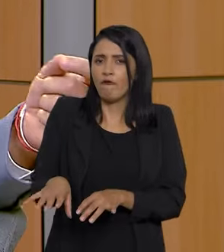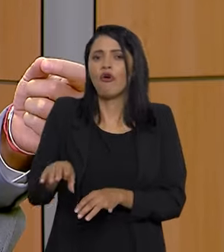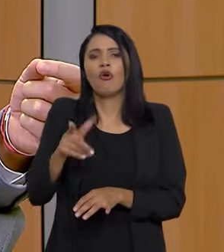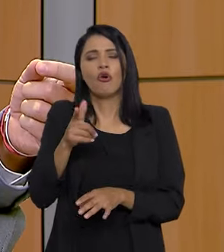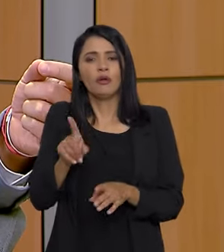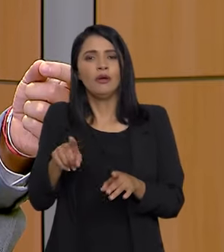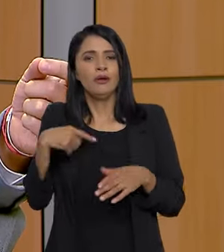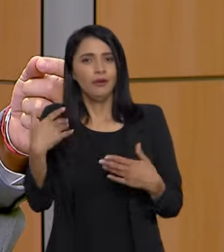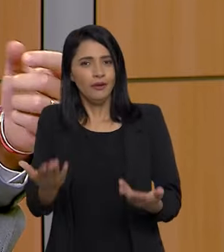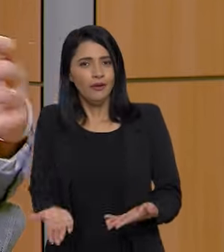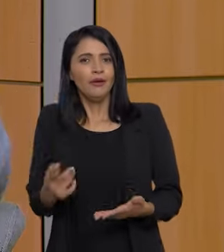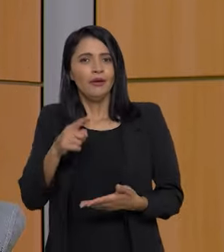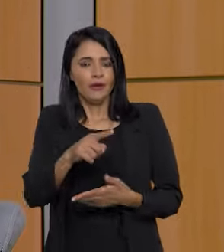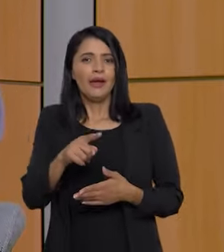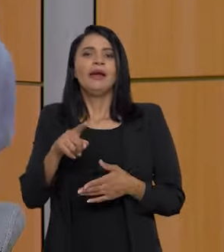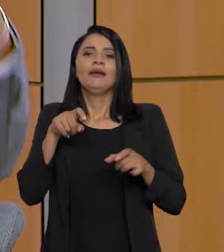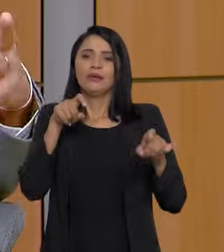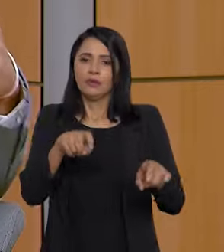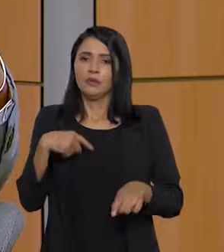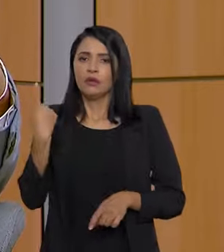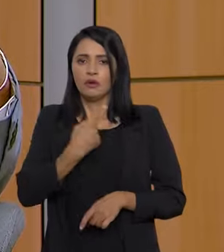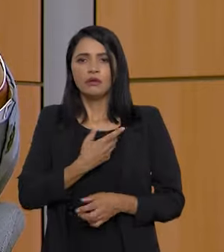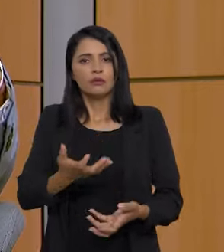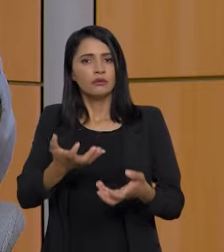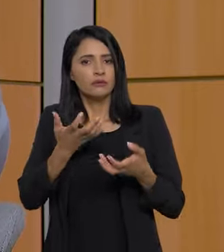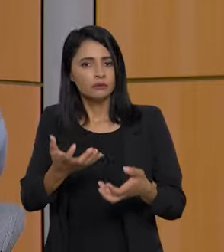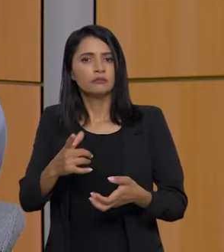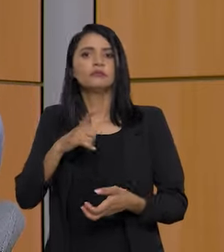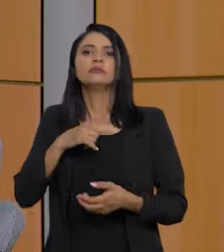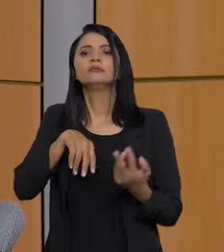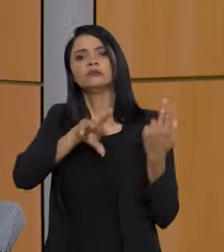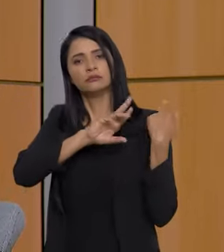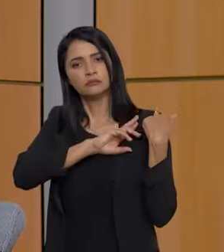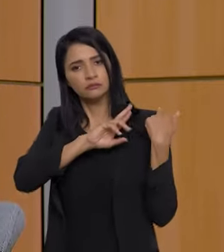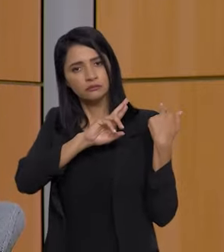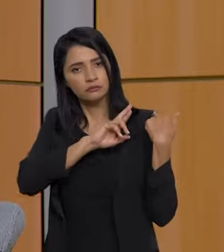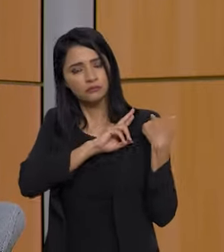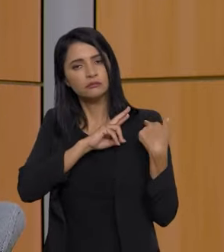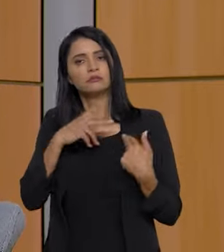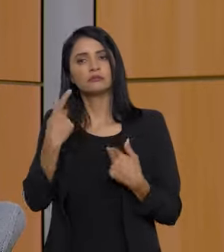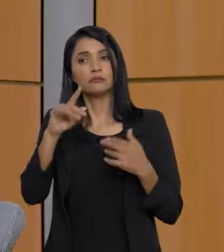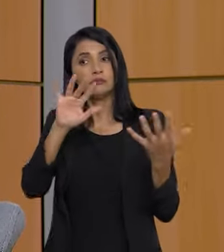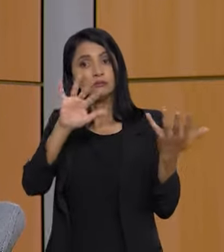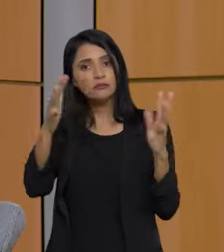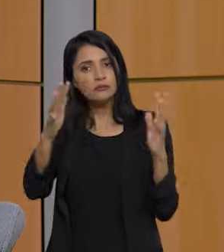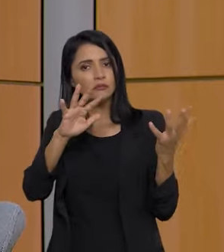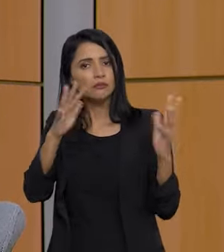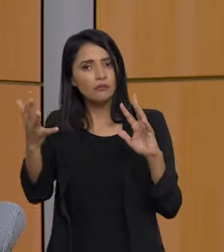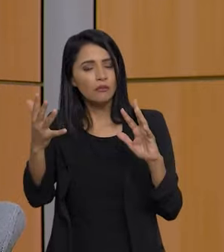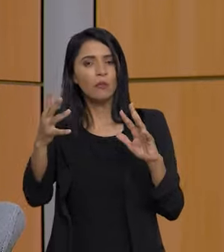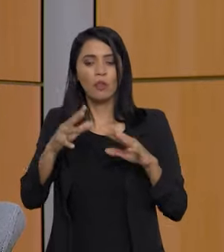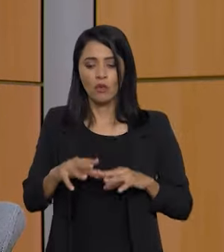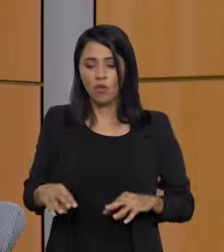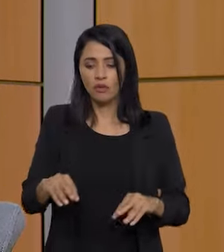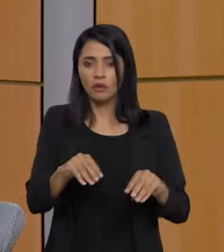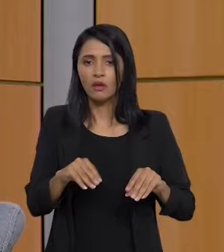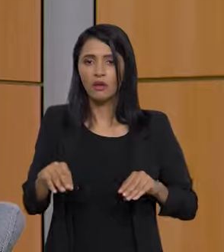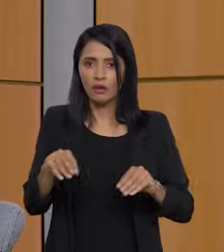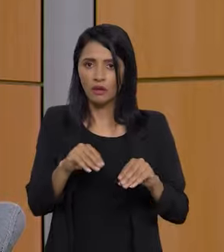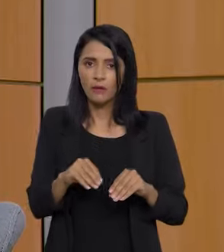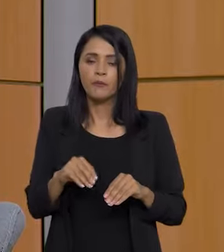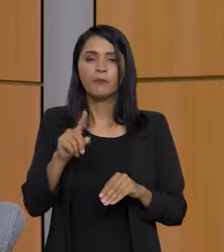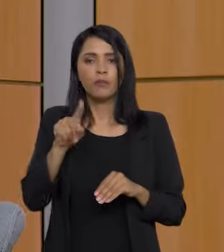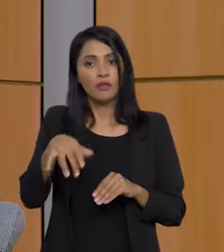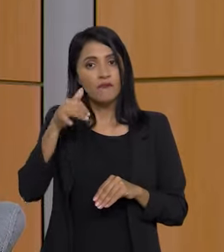desperdiçá-la. Então, essa a agricultura que a gente quer. Nós temos uma responsabilidade com o clima, com a